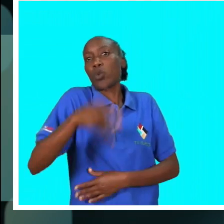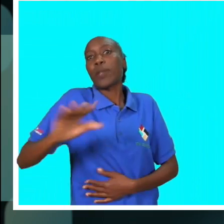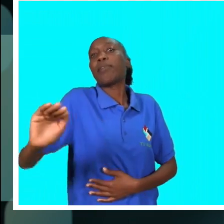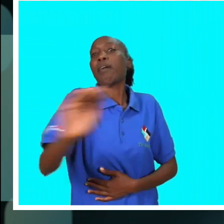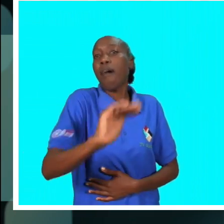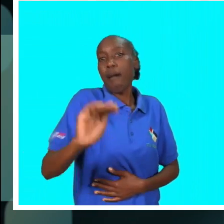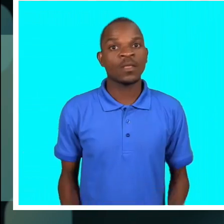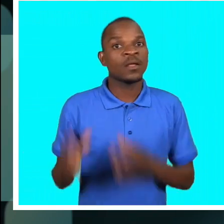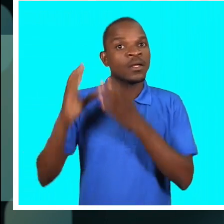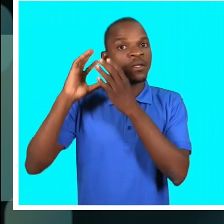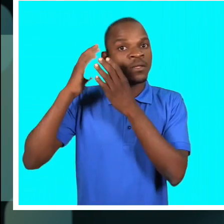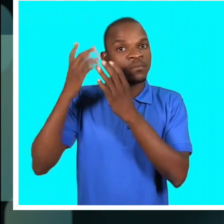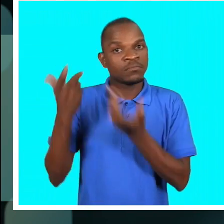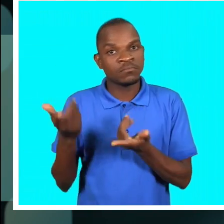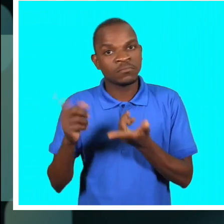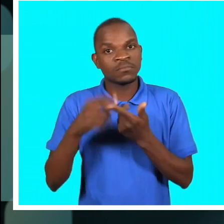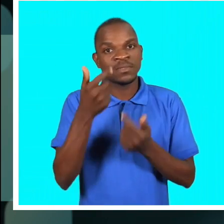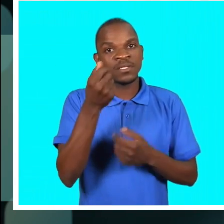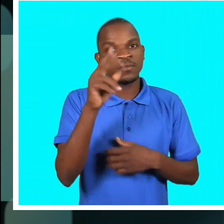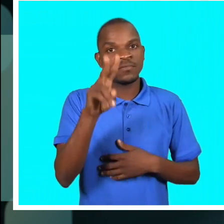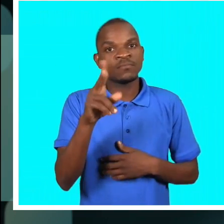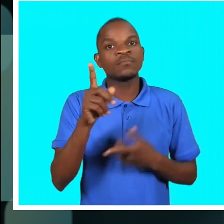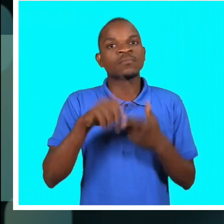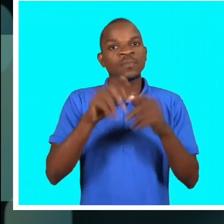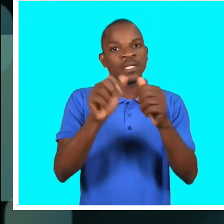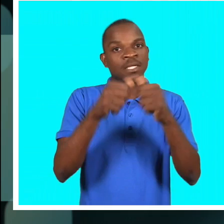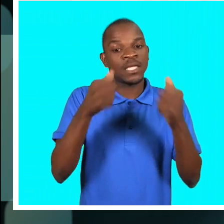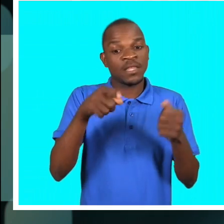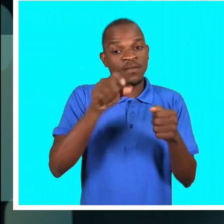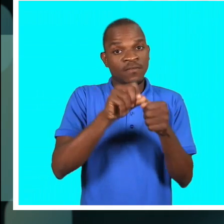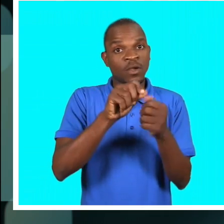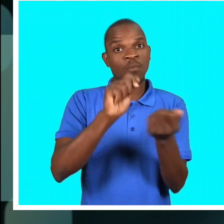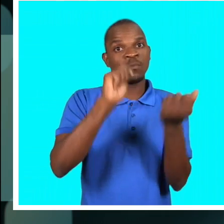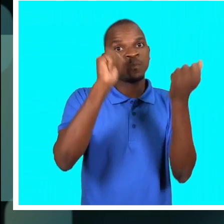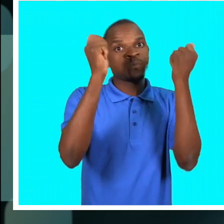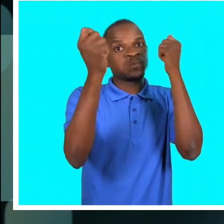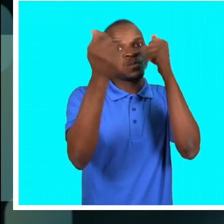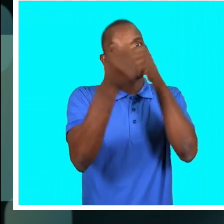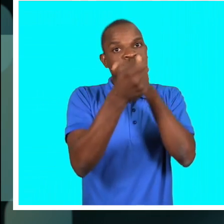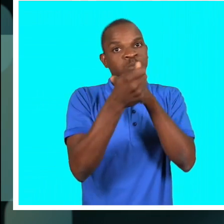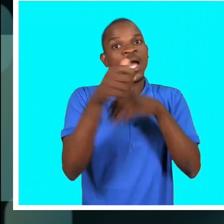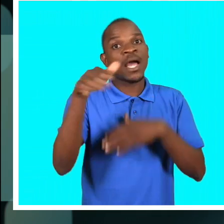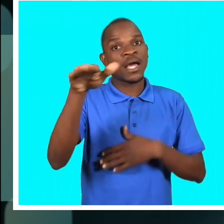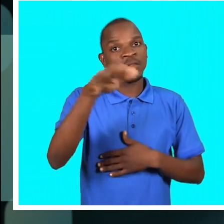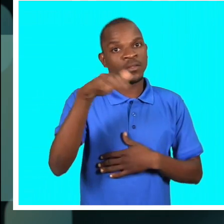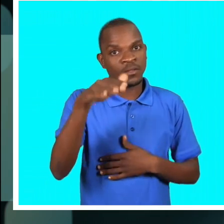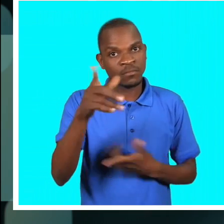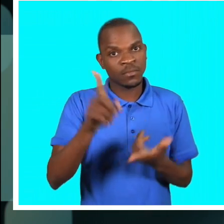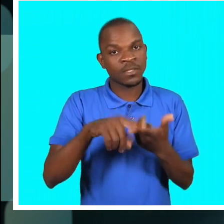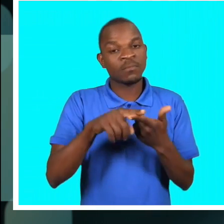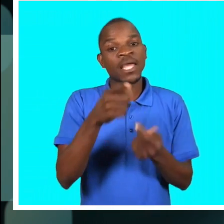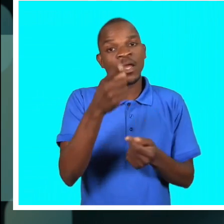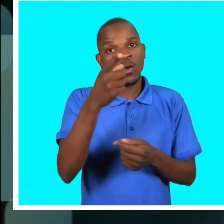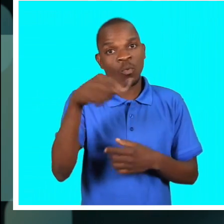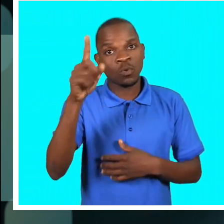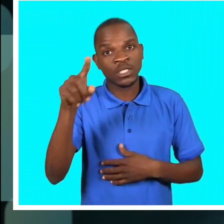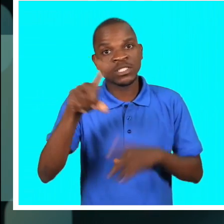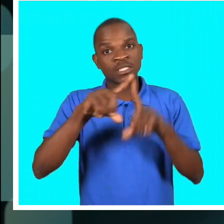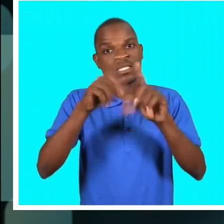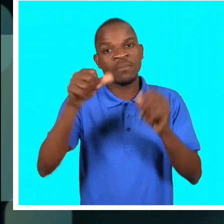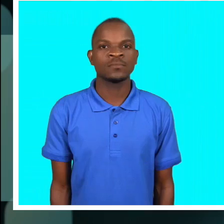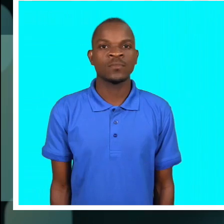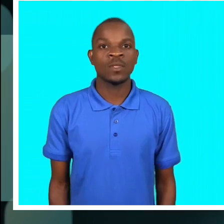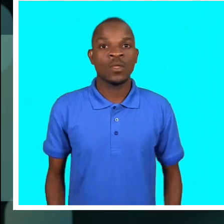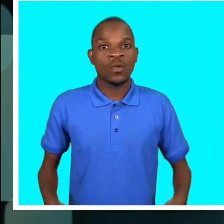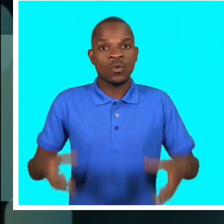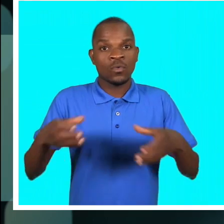profissional de uma outra área. Os órgãos de formação é que moldam as mentes da sociedade, é que corrigem aquilo que não está